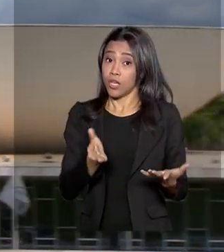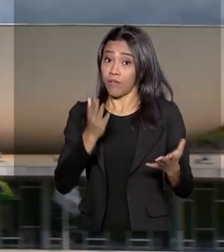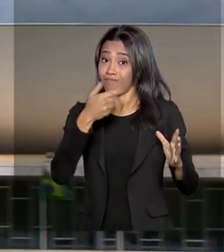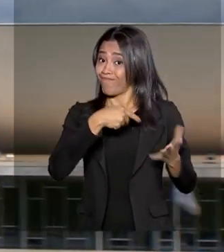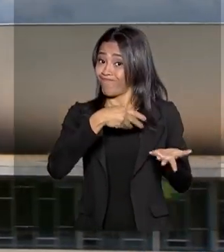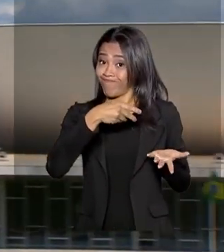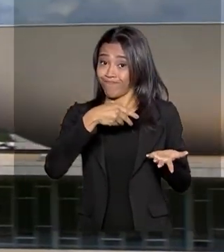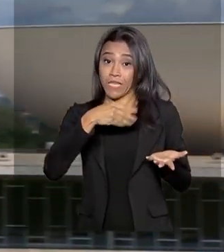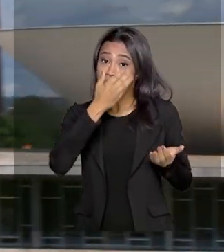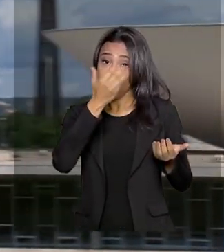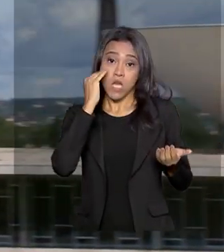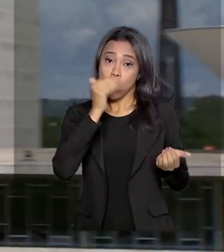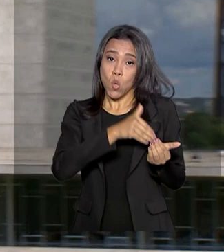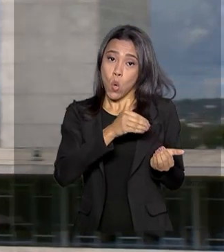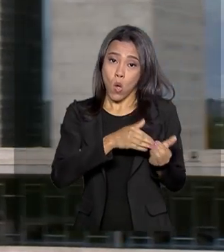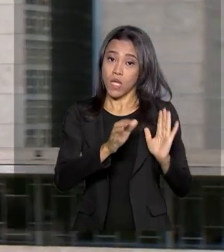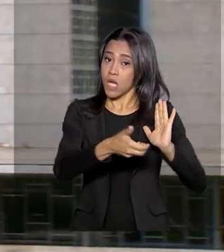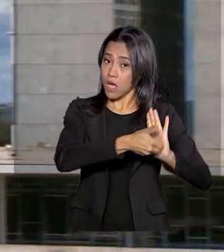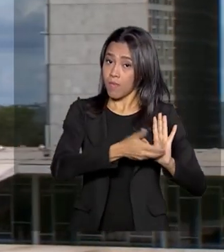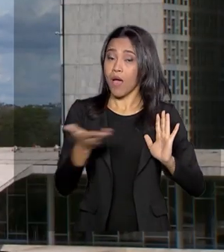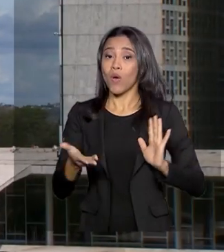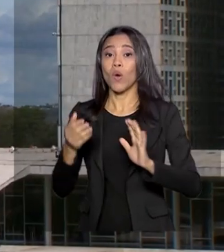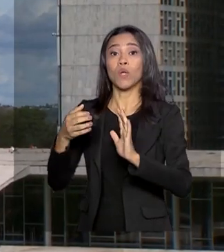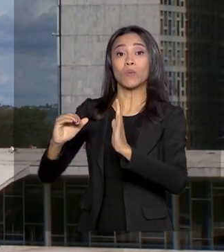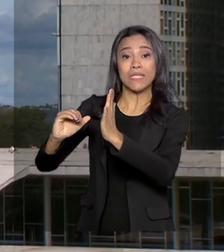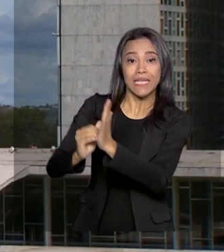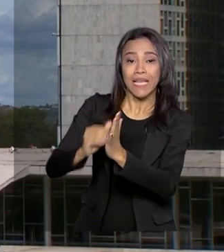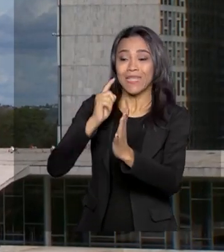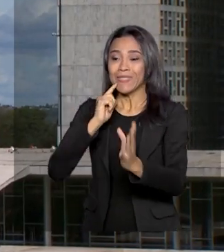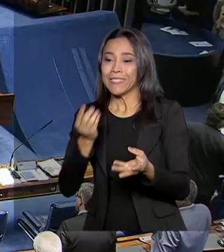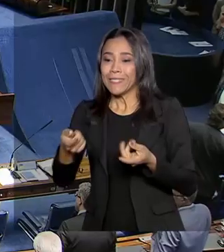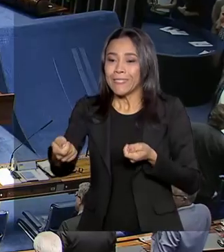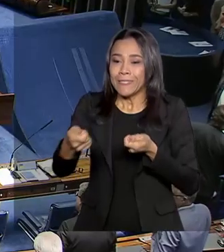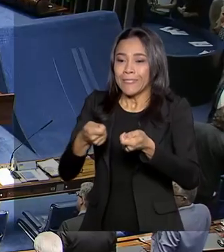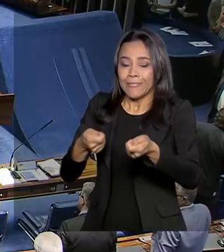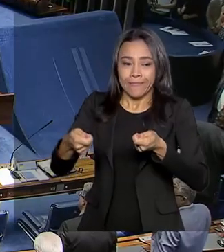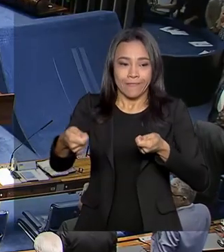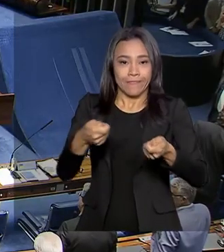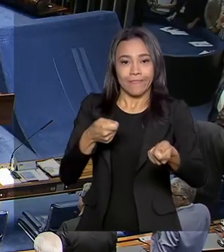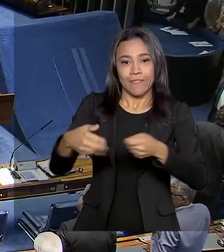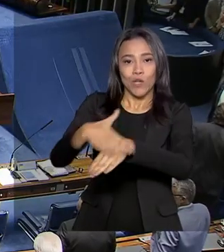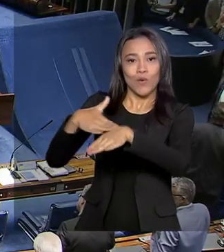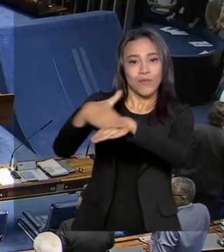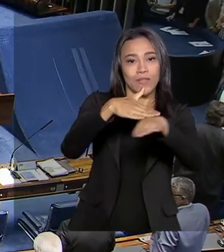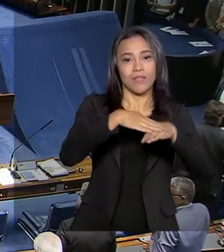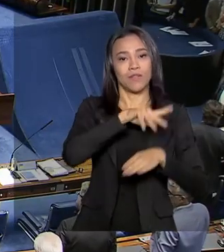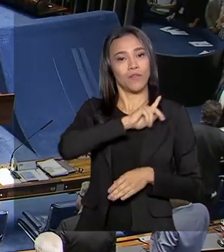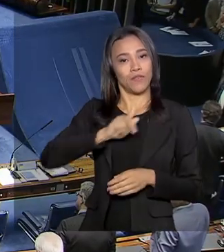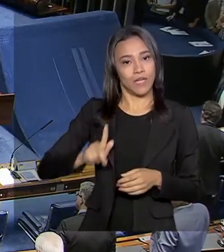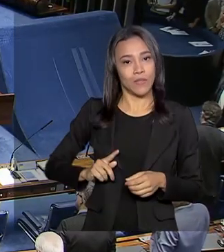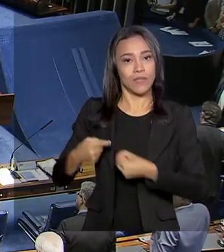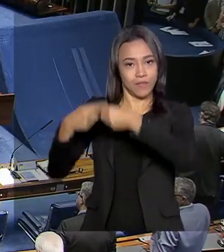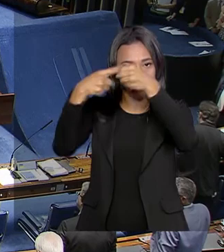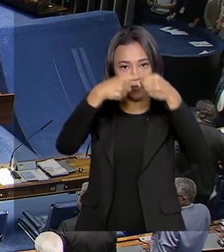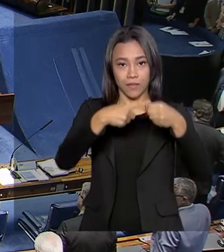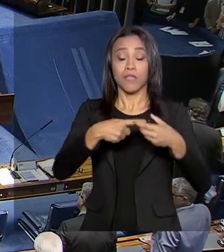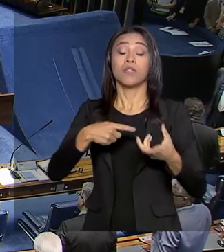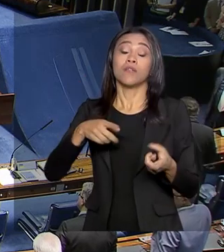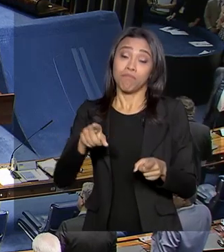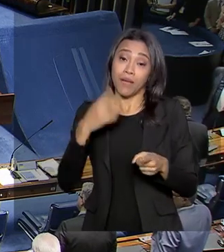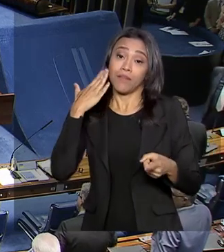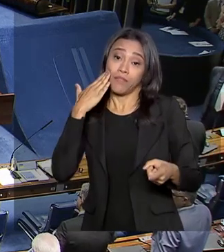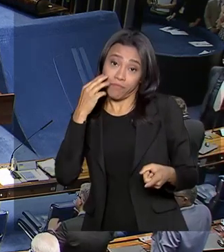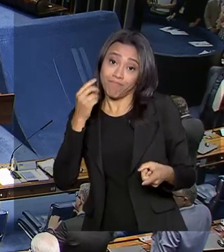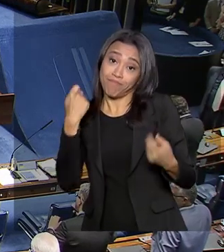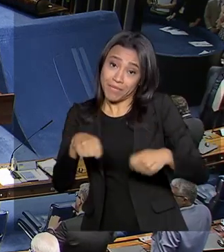agora, a tarefa do Senado é pacificar o entendimento de parlamentares e governadores em torno da necessidade